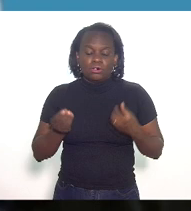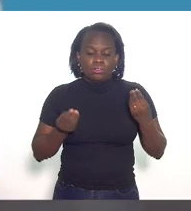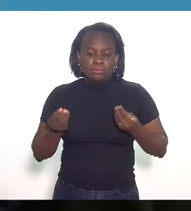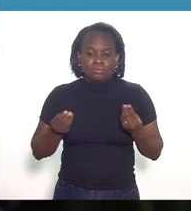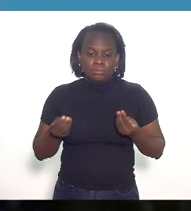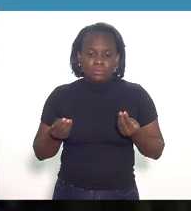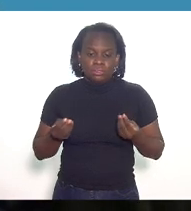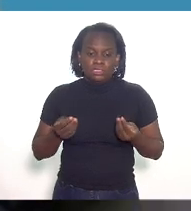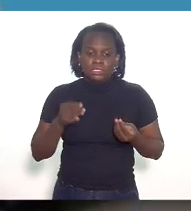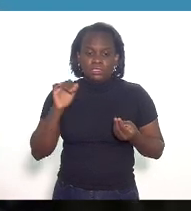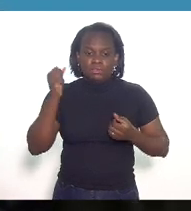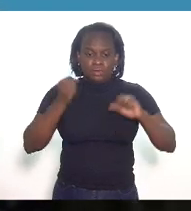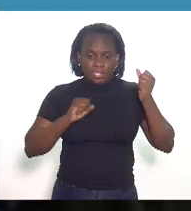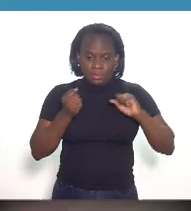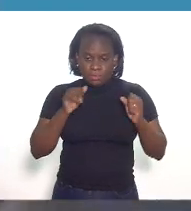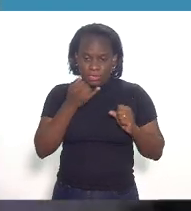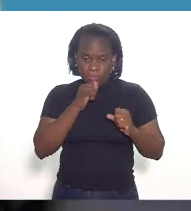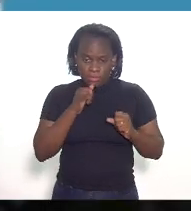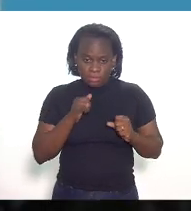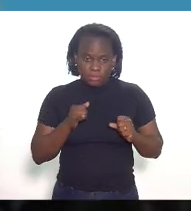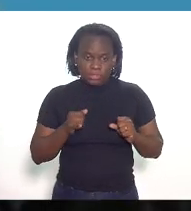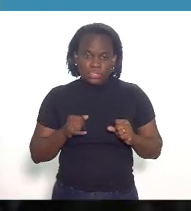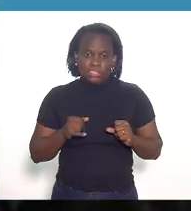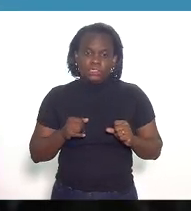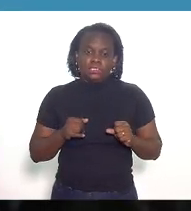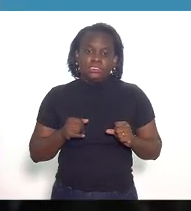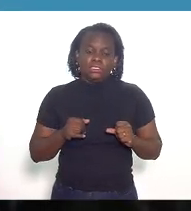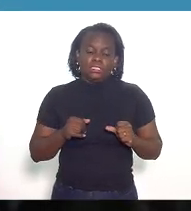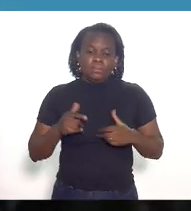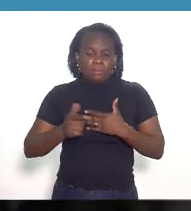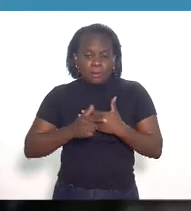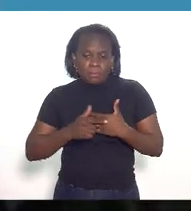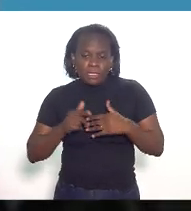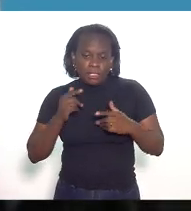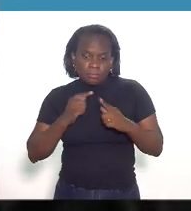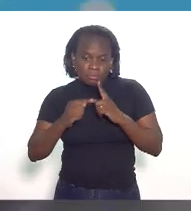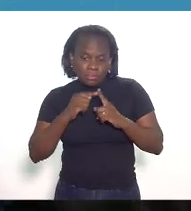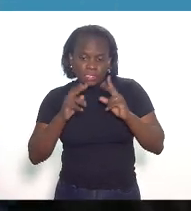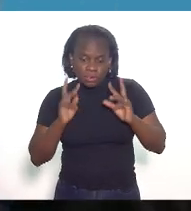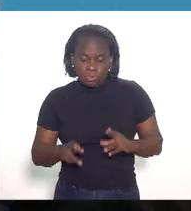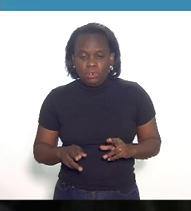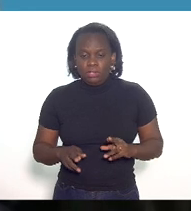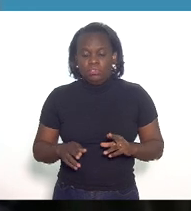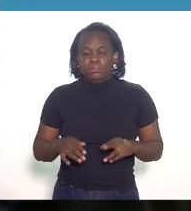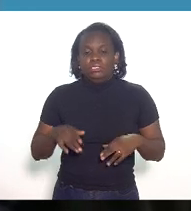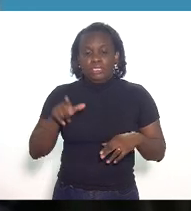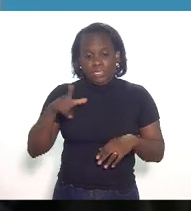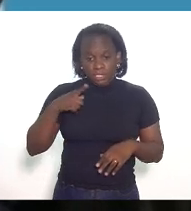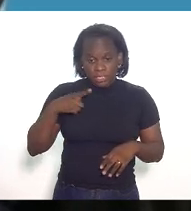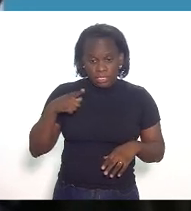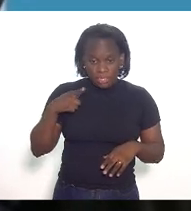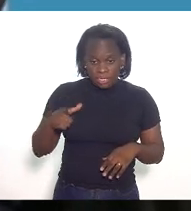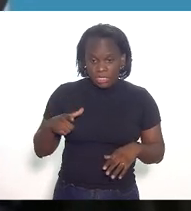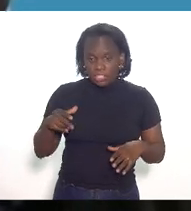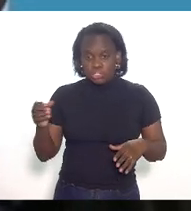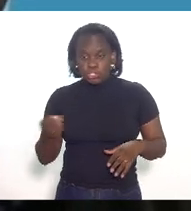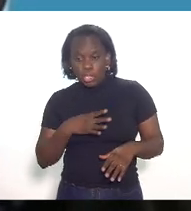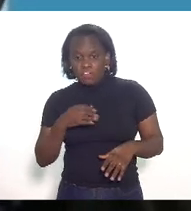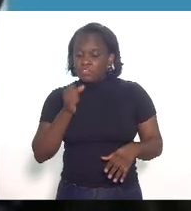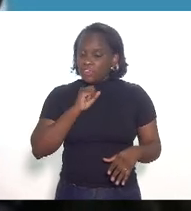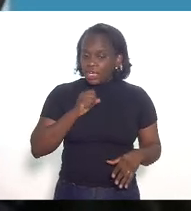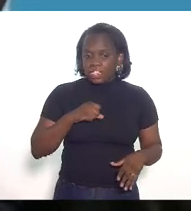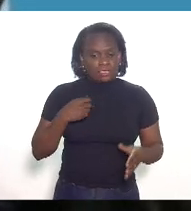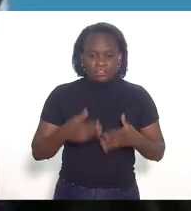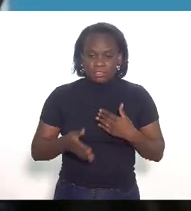as térmicas como exercendo papel similar no caso do gás natural a existência delas seja nova ou antiga